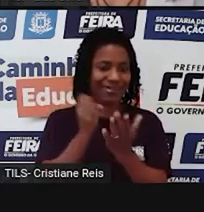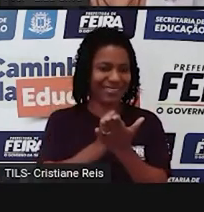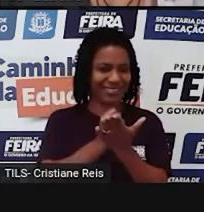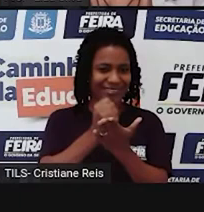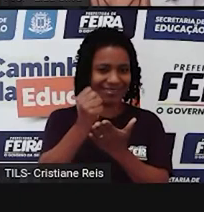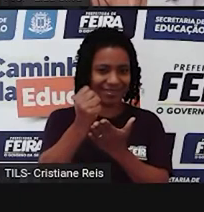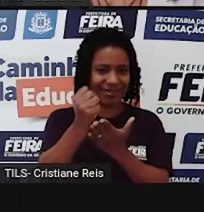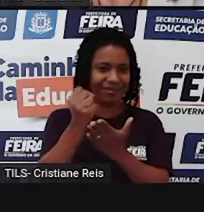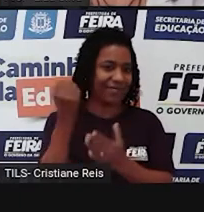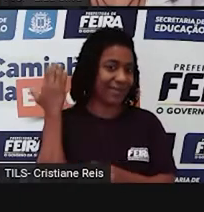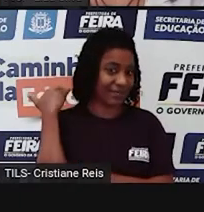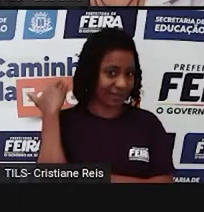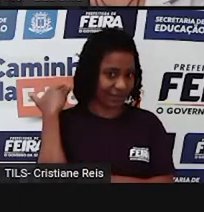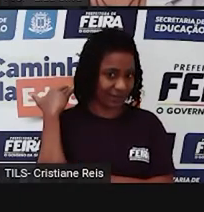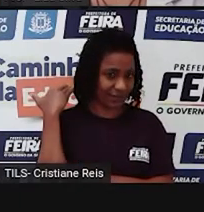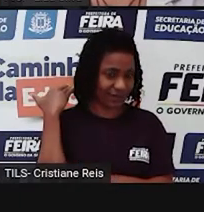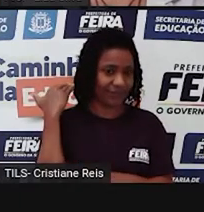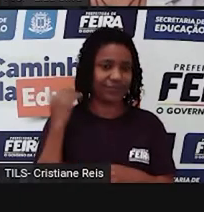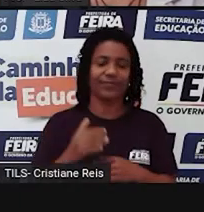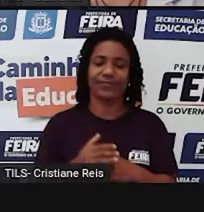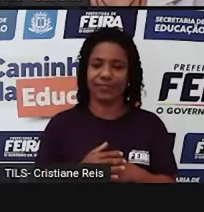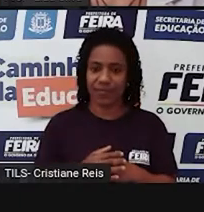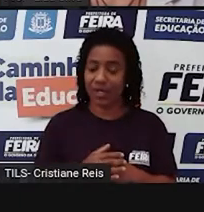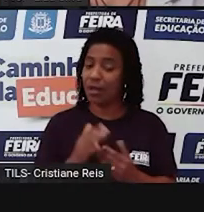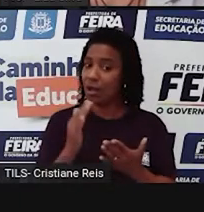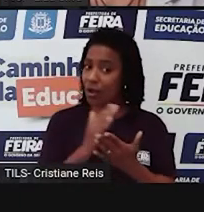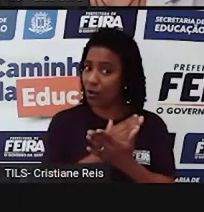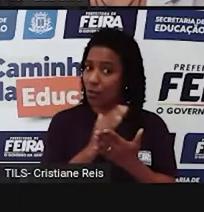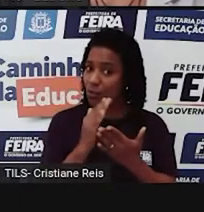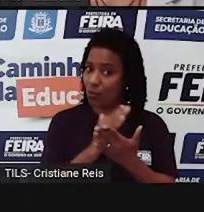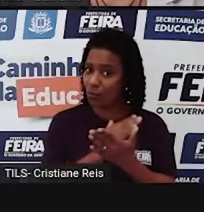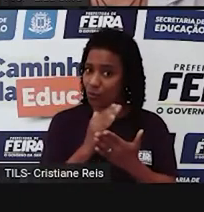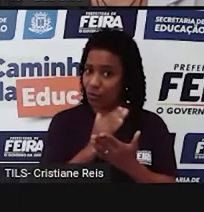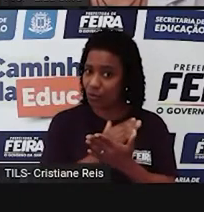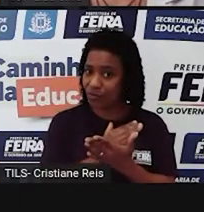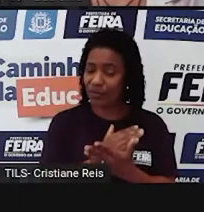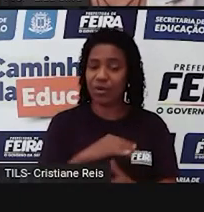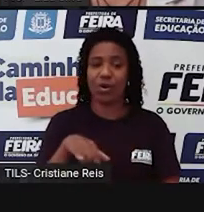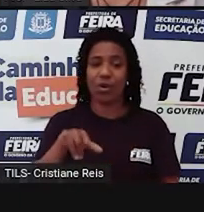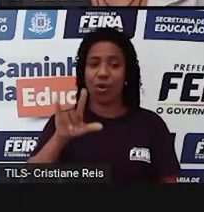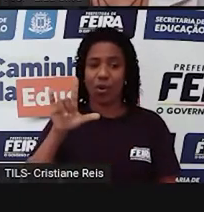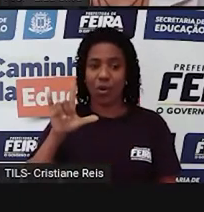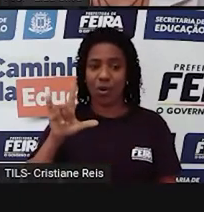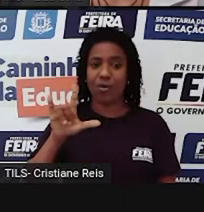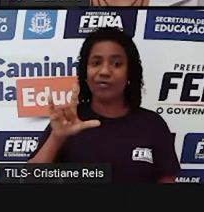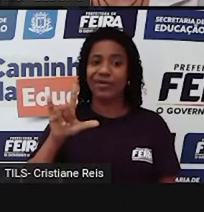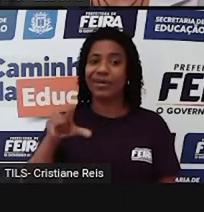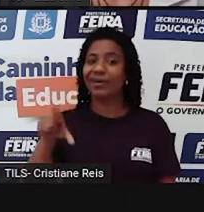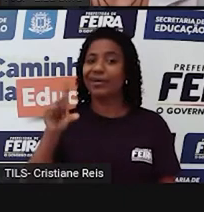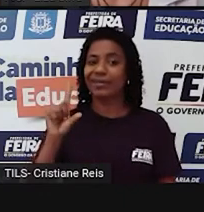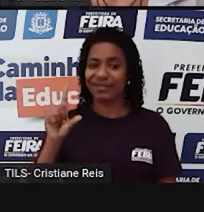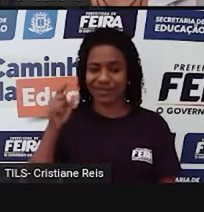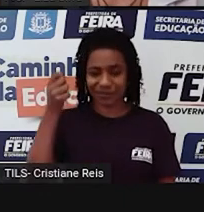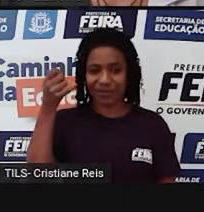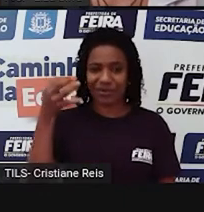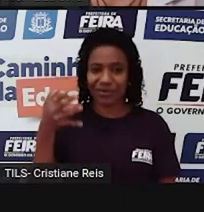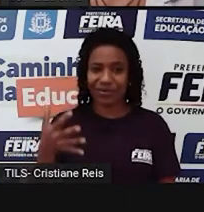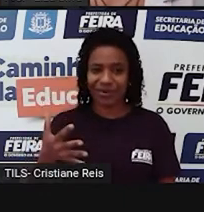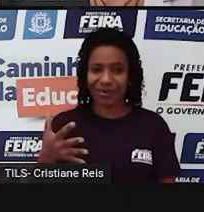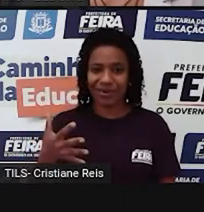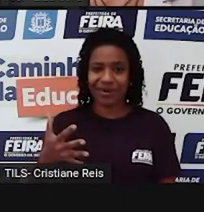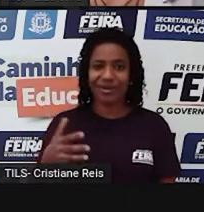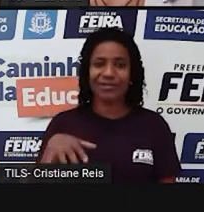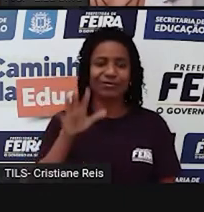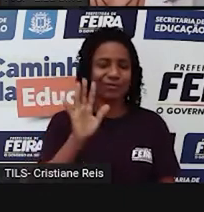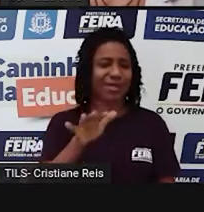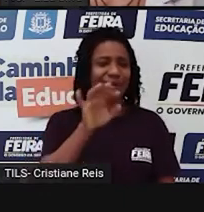Mas é preciso observar algumas exceções. No caso do verbo love, o que foi que eu disse anteriormente, ele já termina